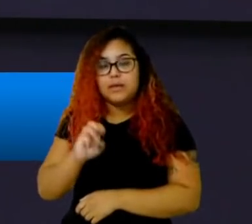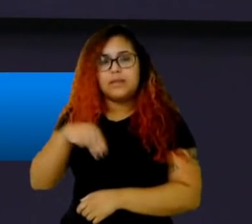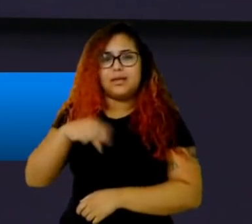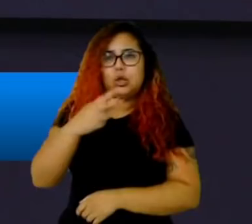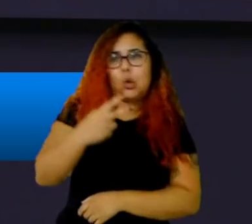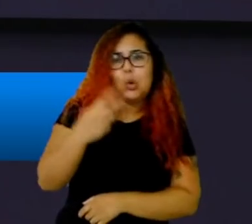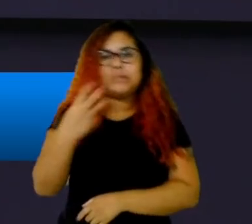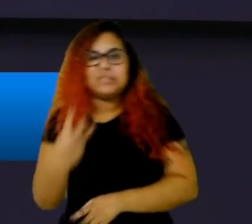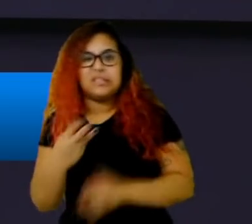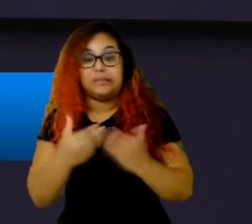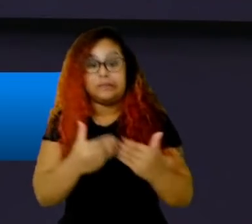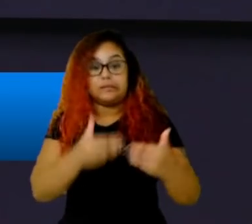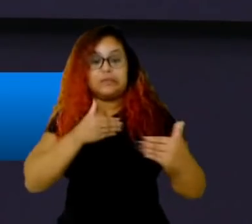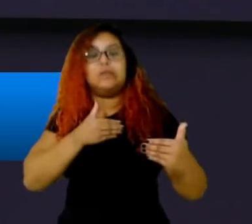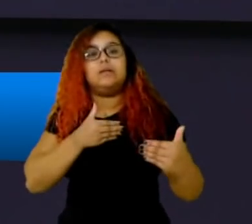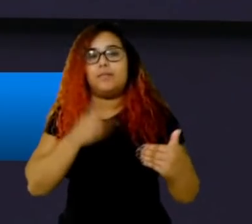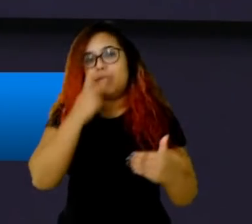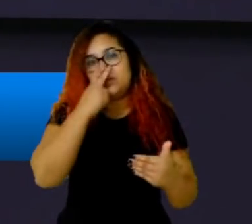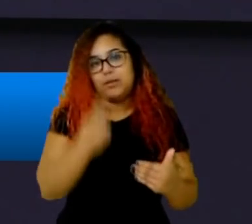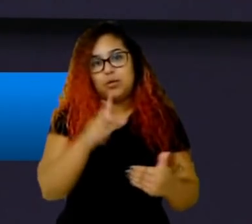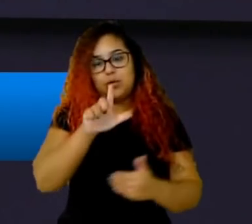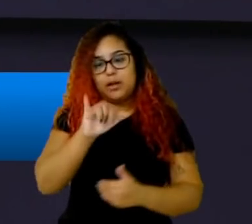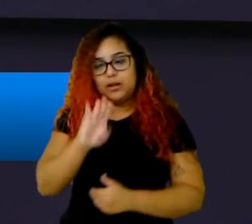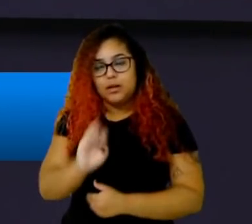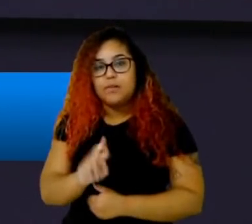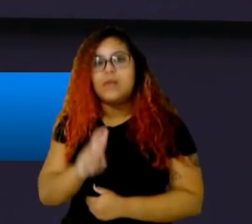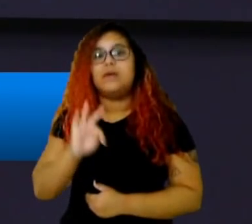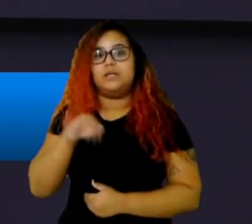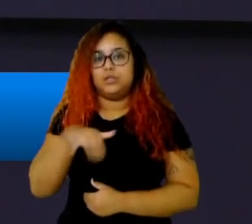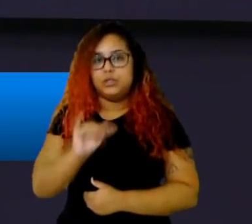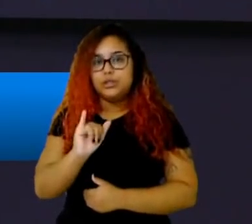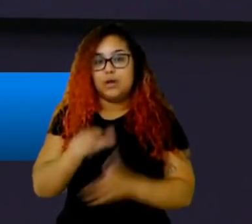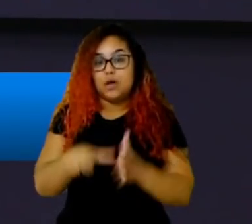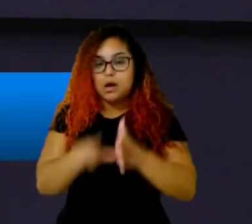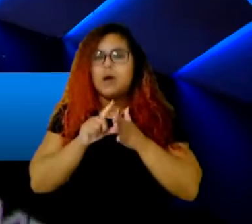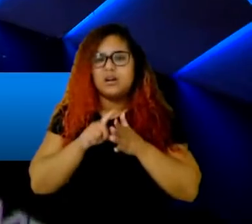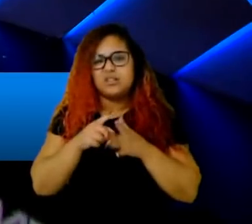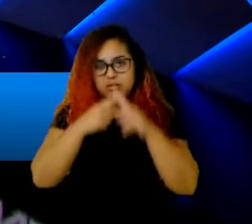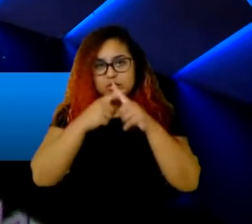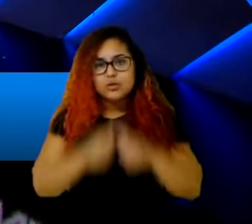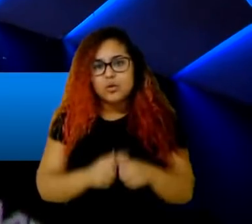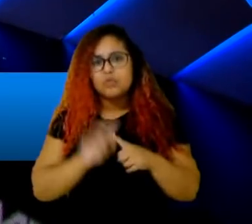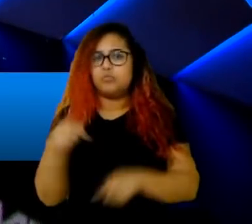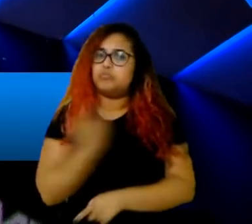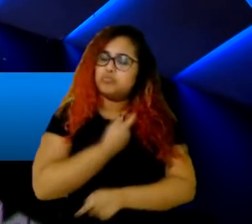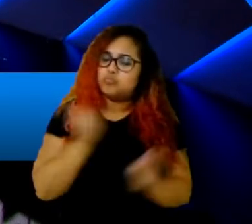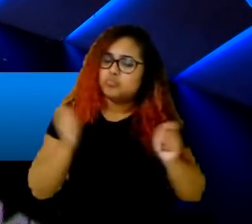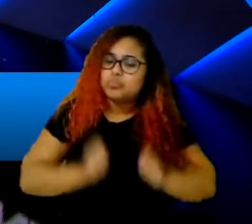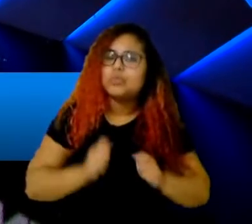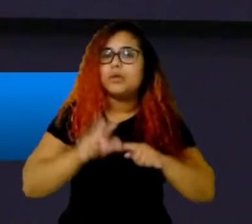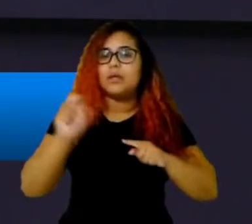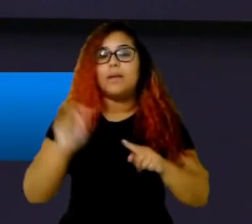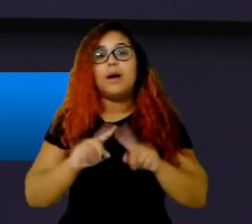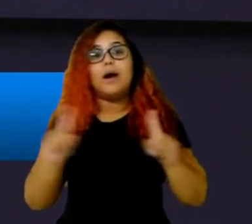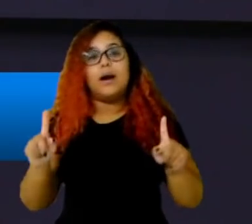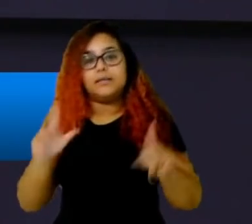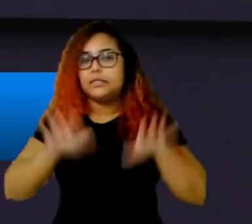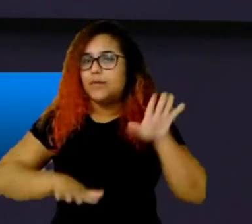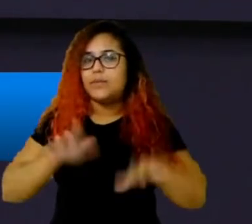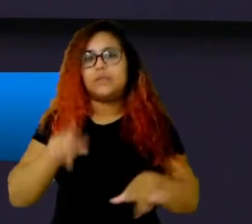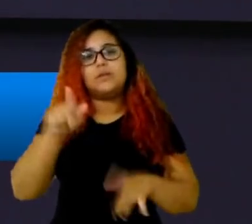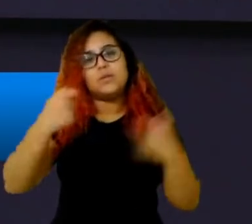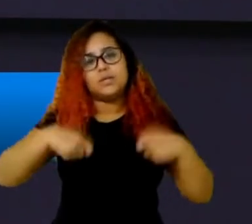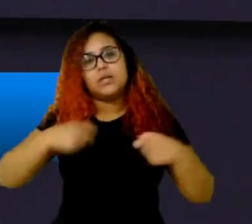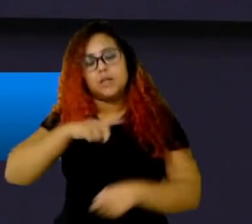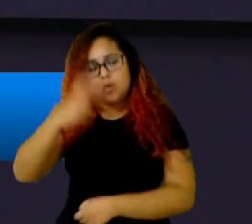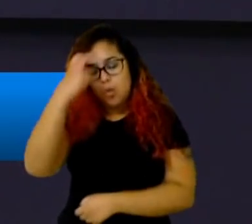fazer boas fights, então, independente do que a gente decida, vamos dizer assim, eu acho que ele tem sido um cara maduro aí pra poder abrir a